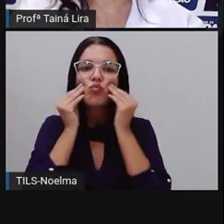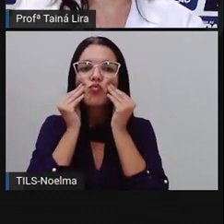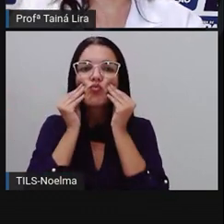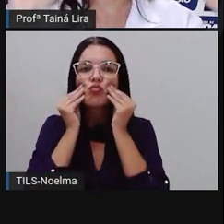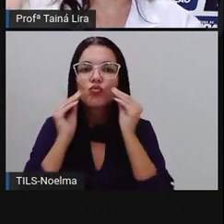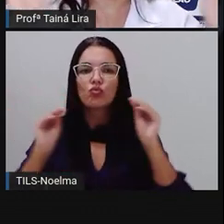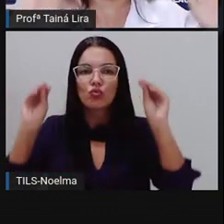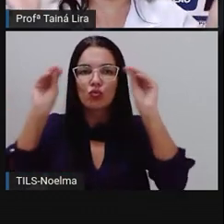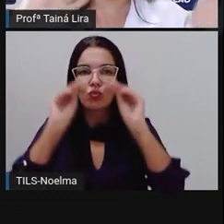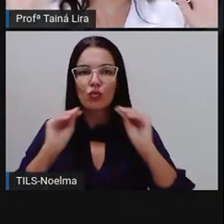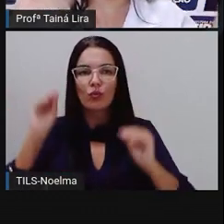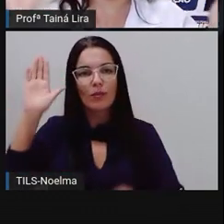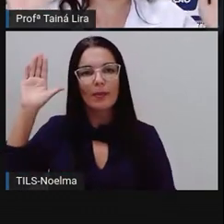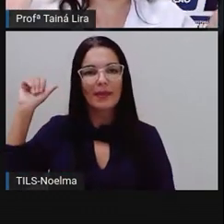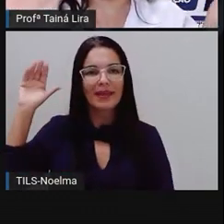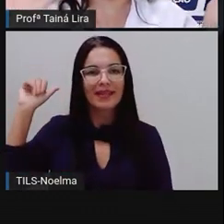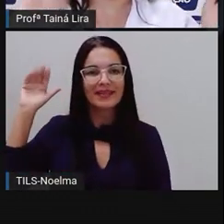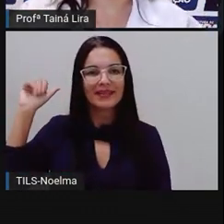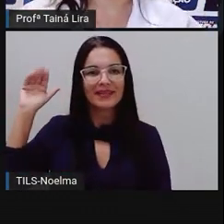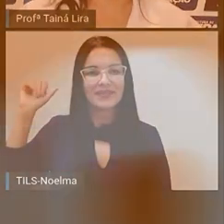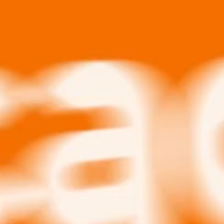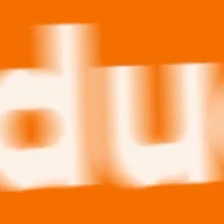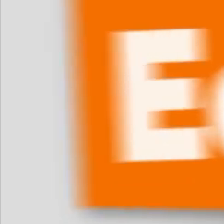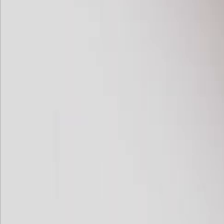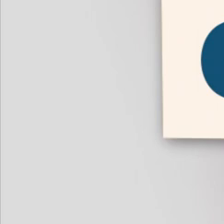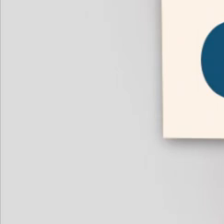beijo, até a próxima aula. Tchau, tchau.